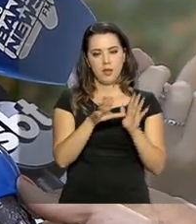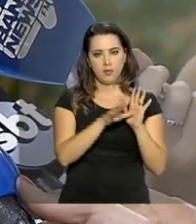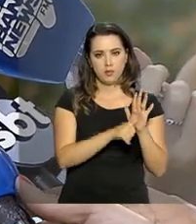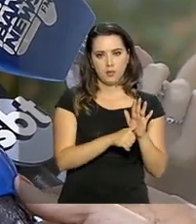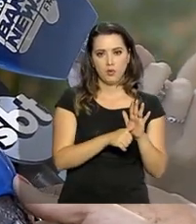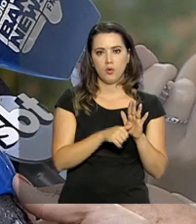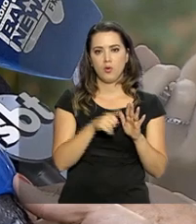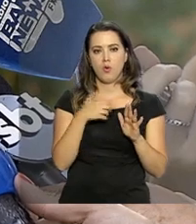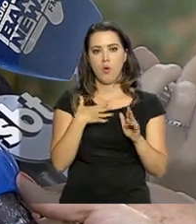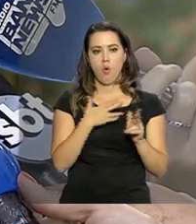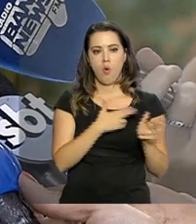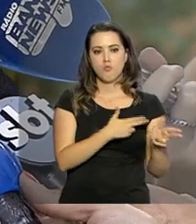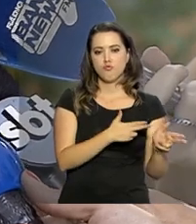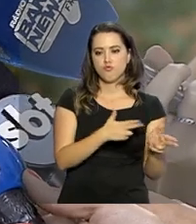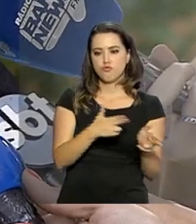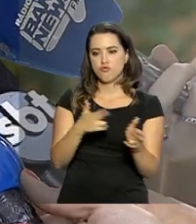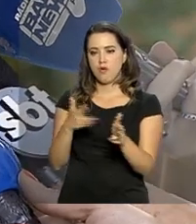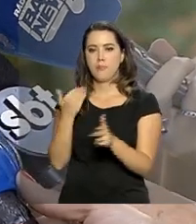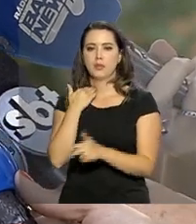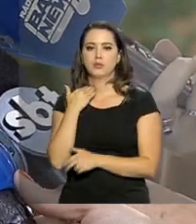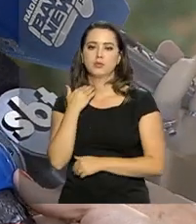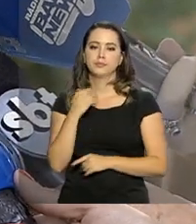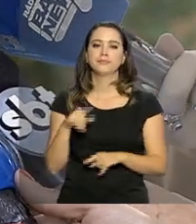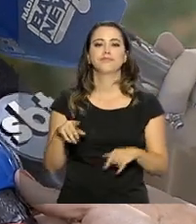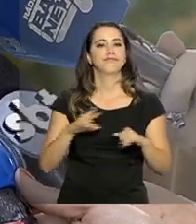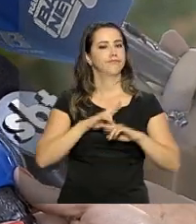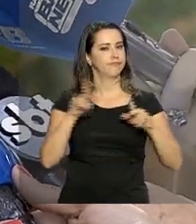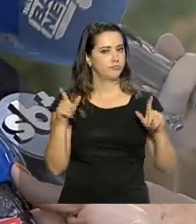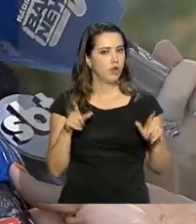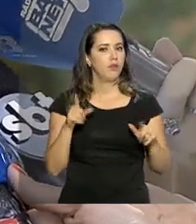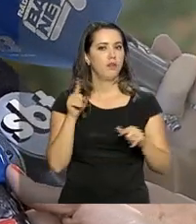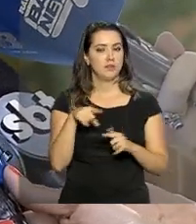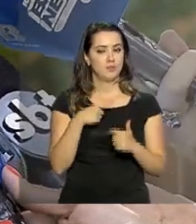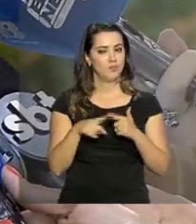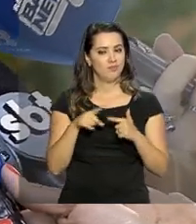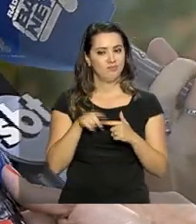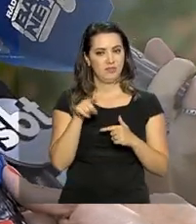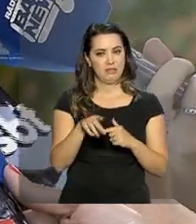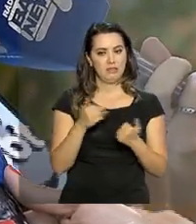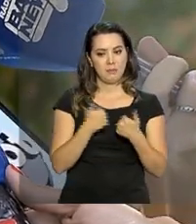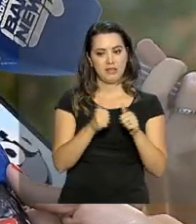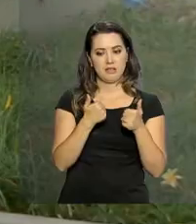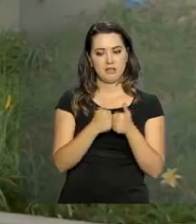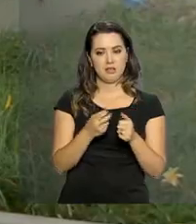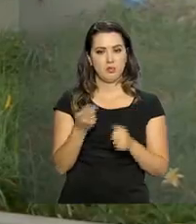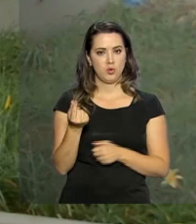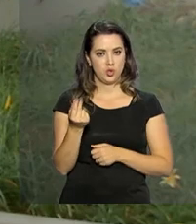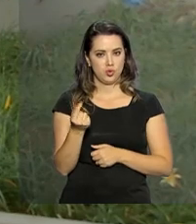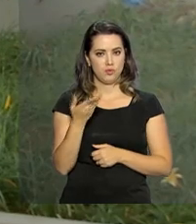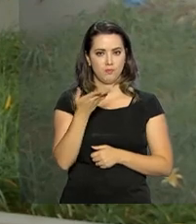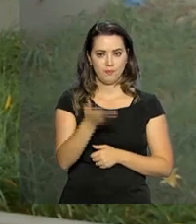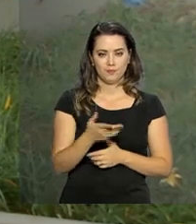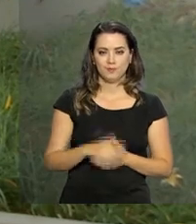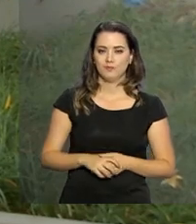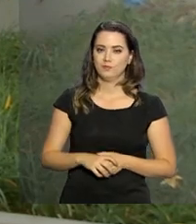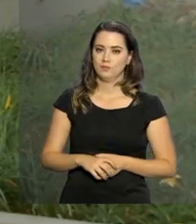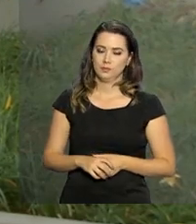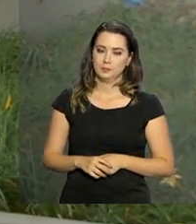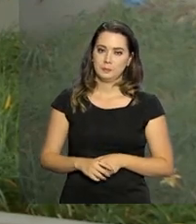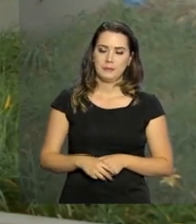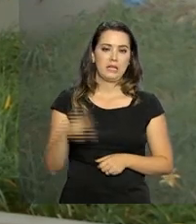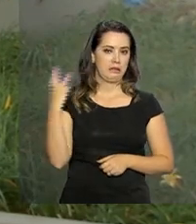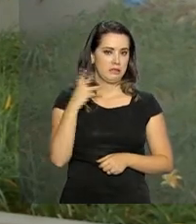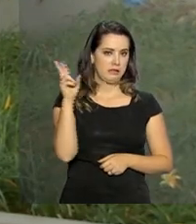do assalto a banco, ou seja, vários casos e também a transporte de cargas. Esta é a terceira